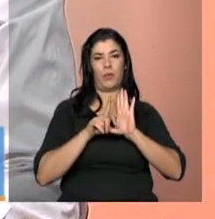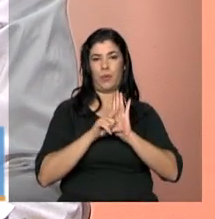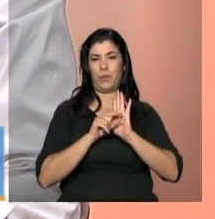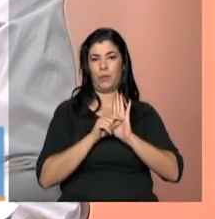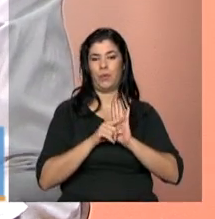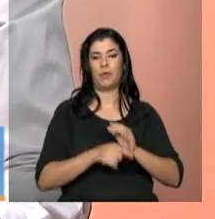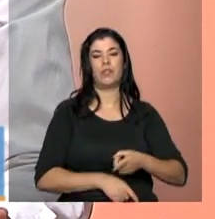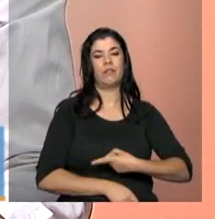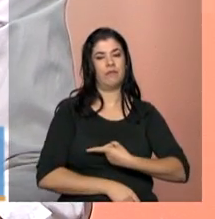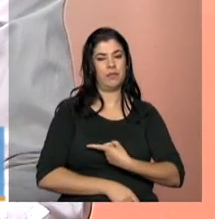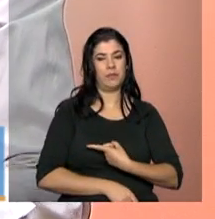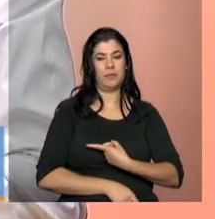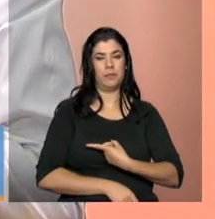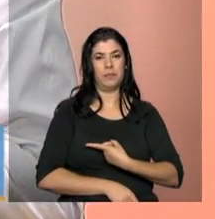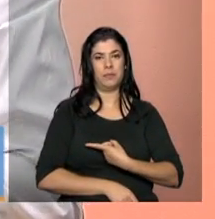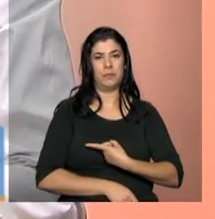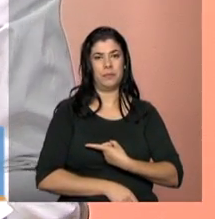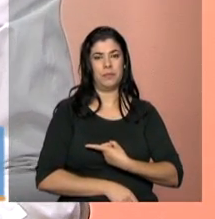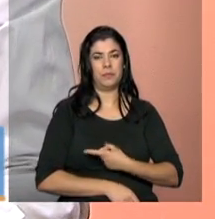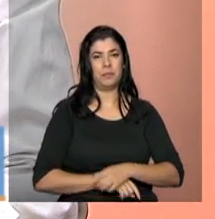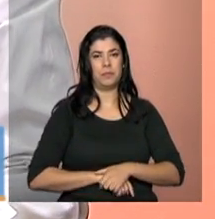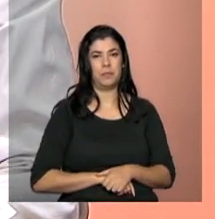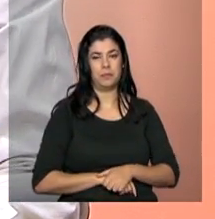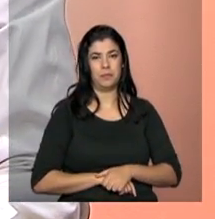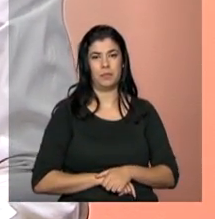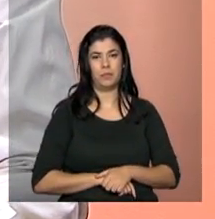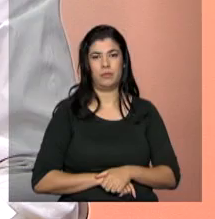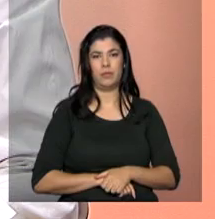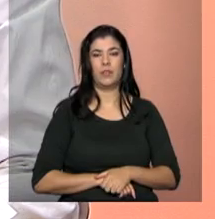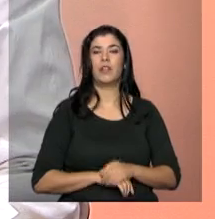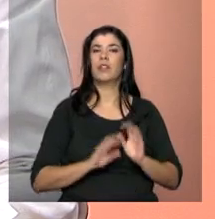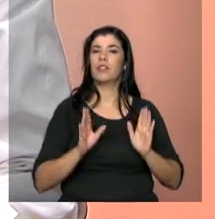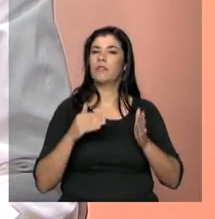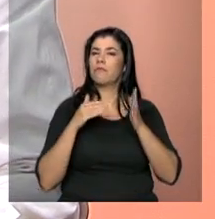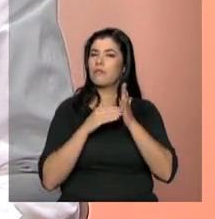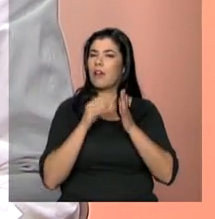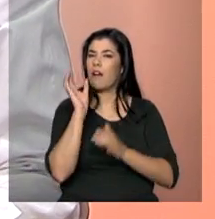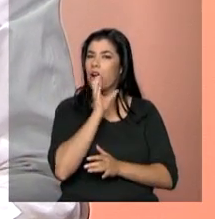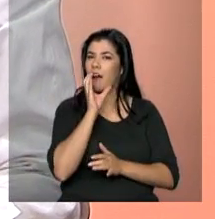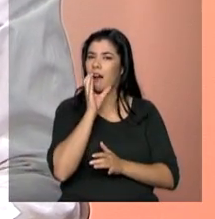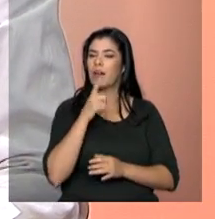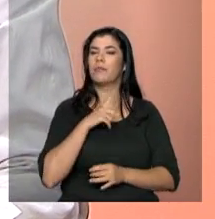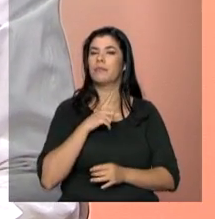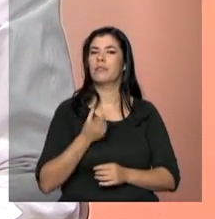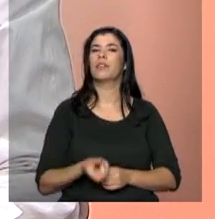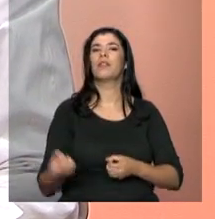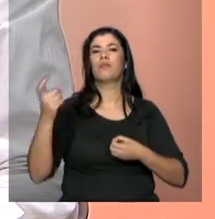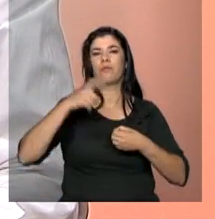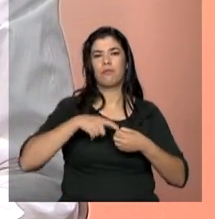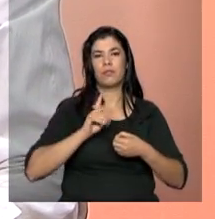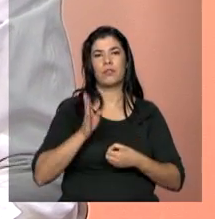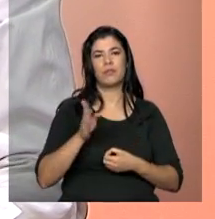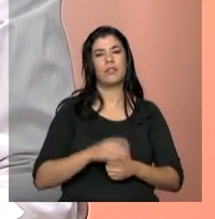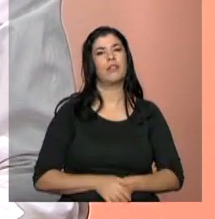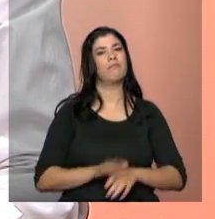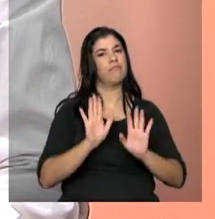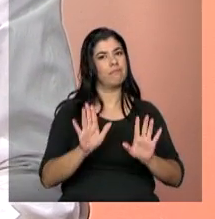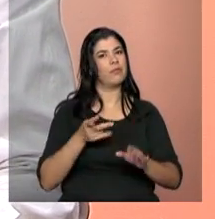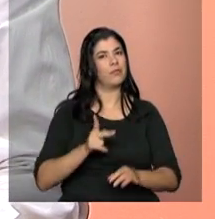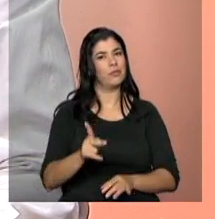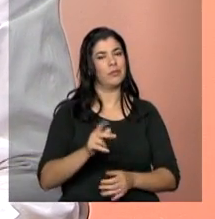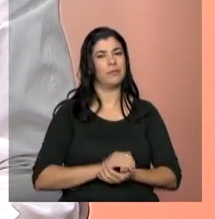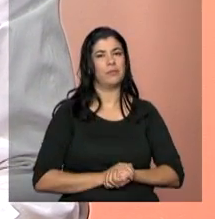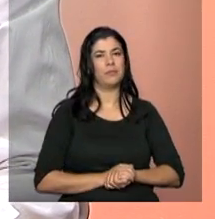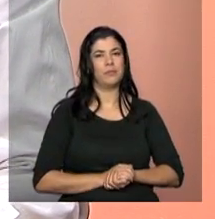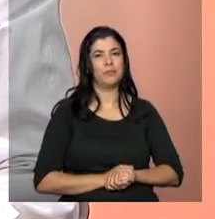mds comunicação sem cedilha e sem til. Nós vamos fazer um rápido intervalo e voltamos em instantes. Não saia daí.